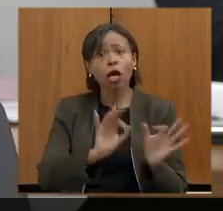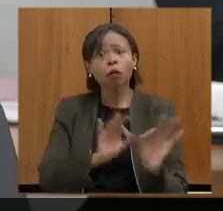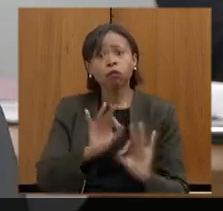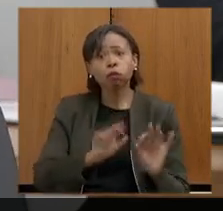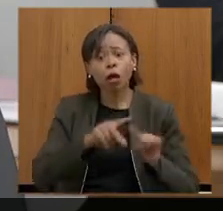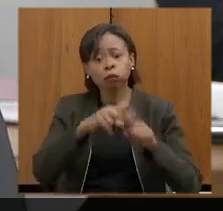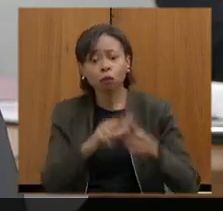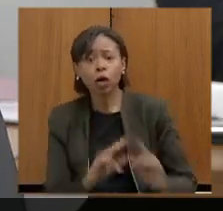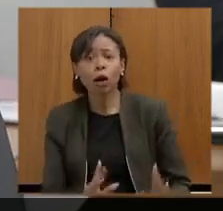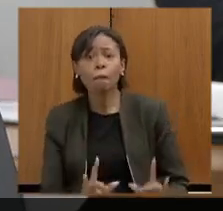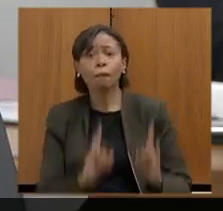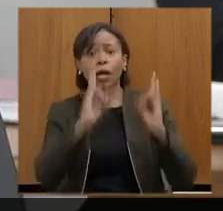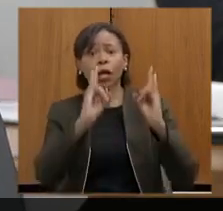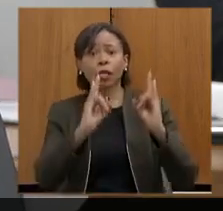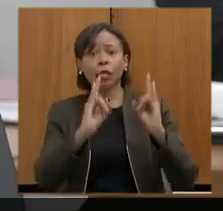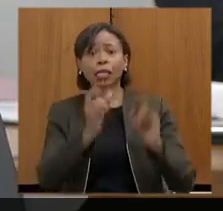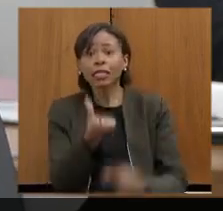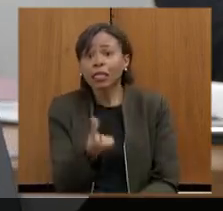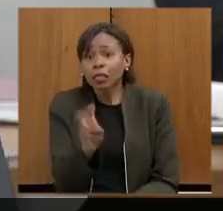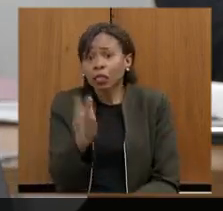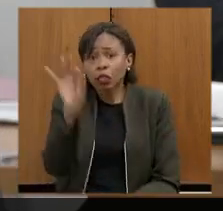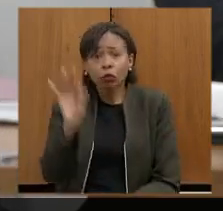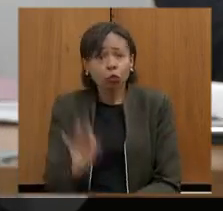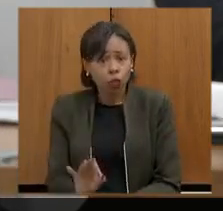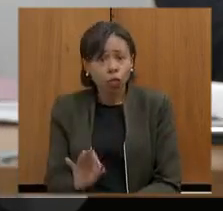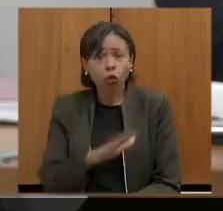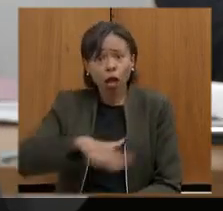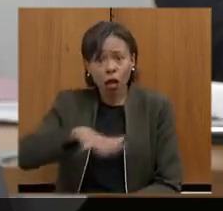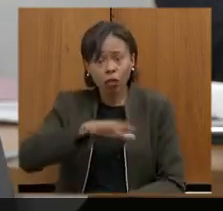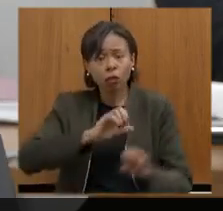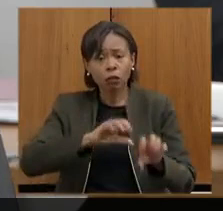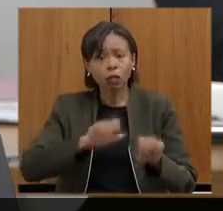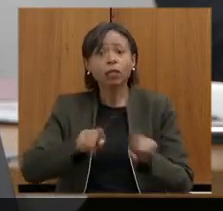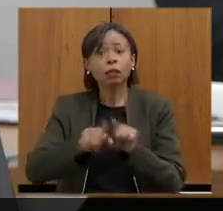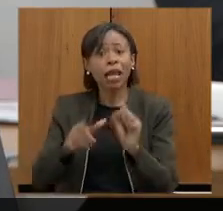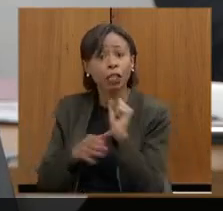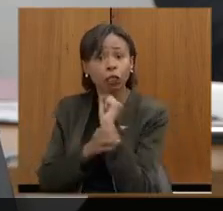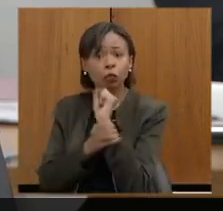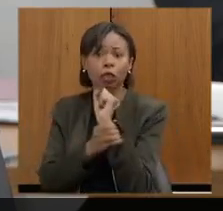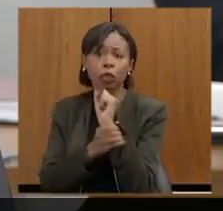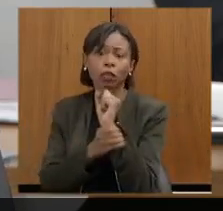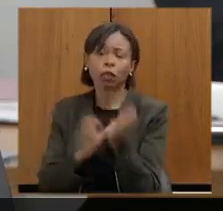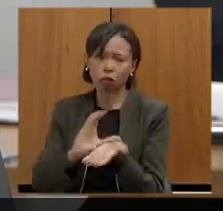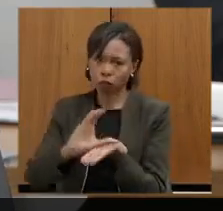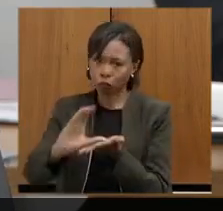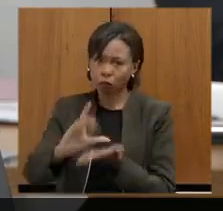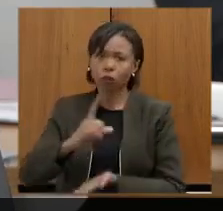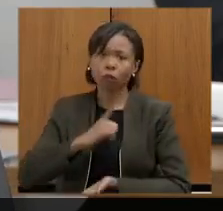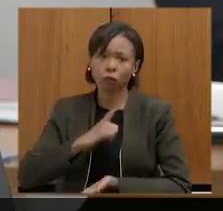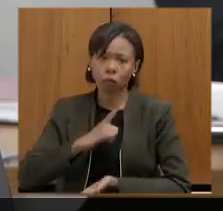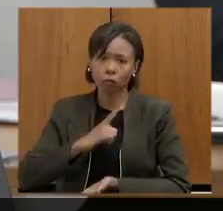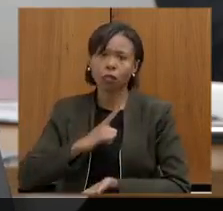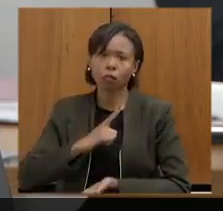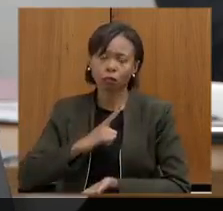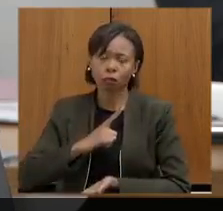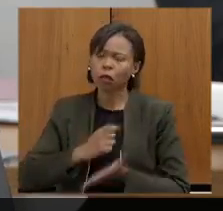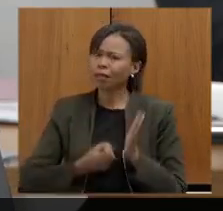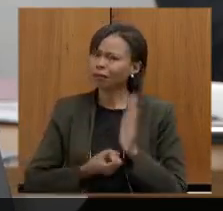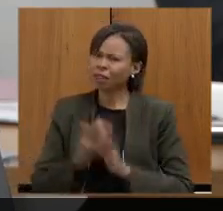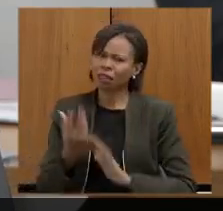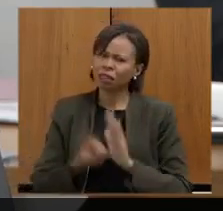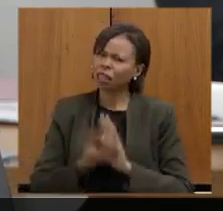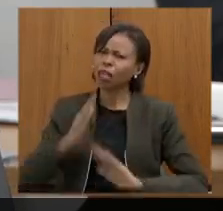65% da rede. Investimentos em segurança. Eu recebo várias vezes